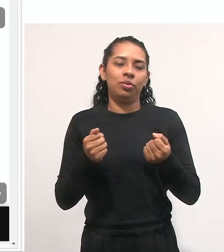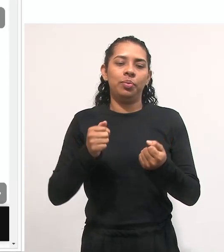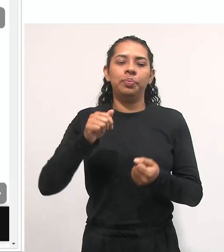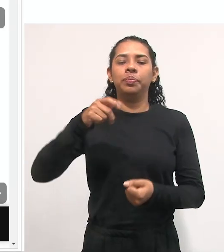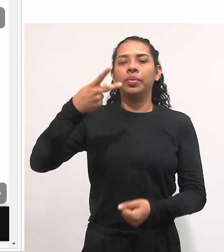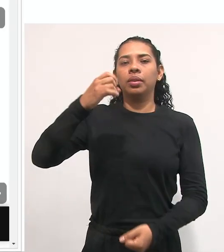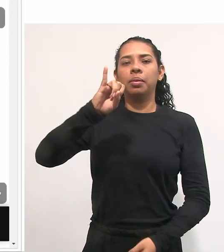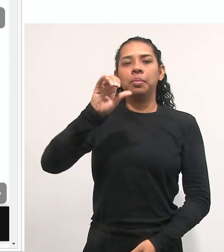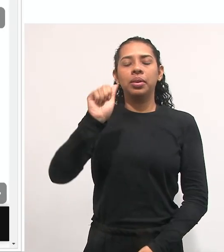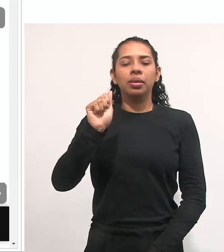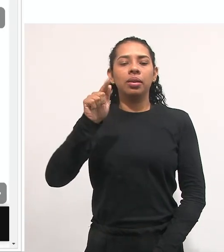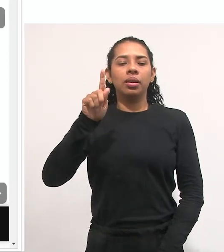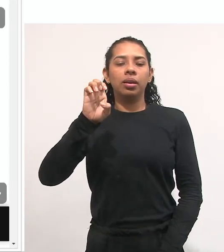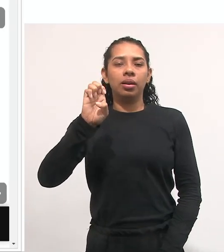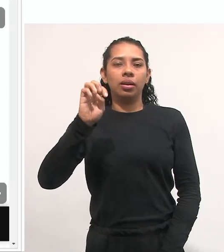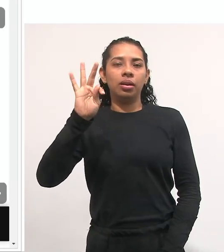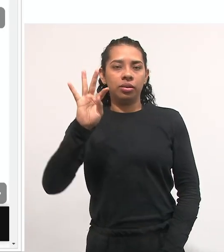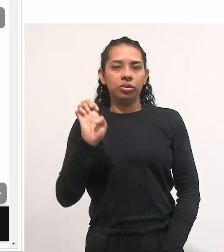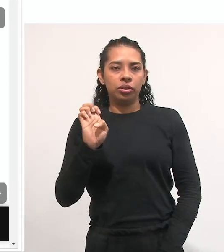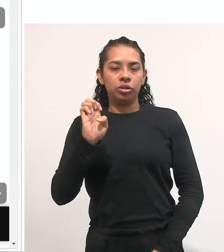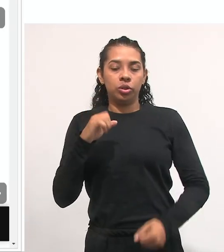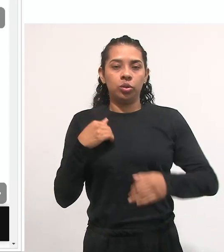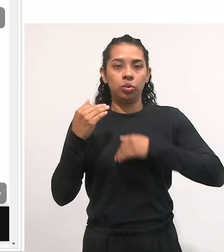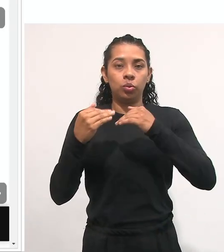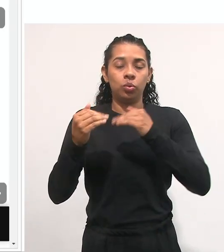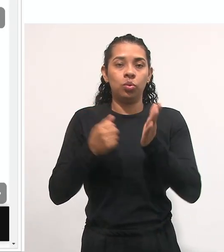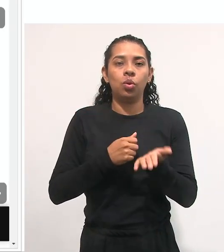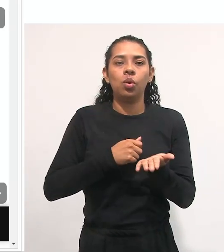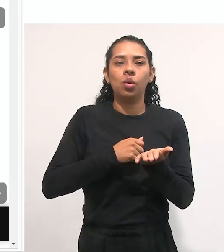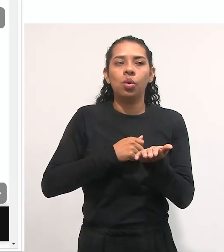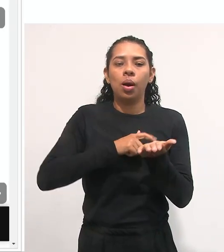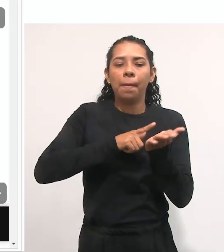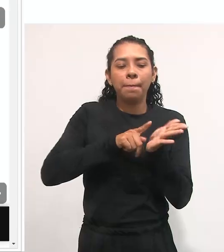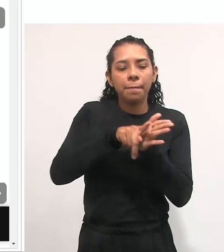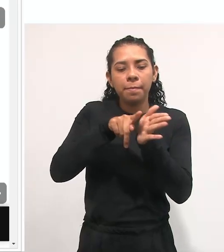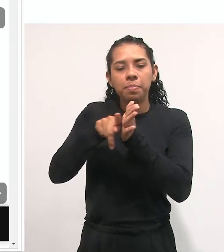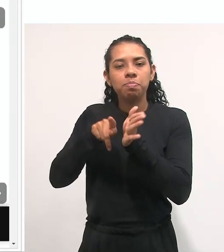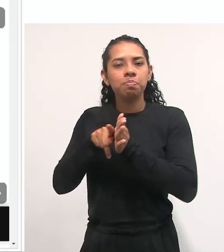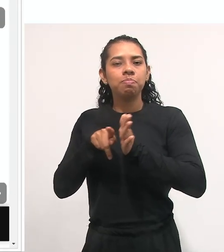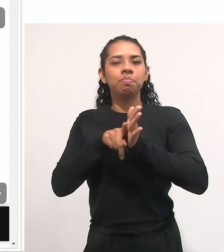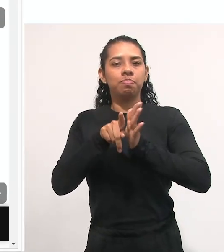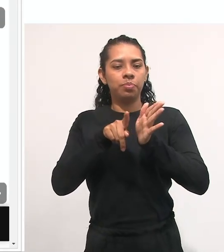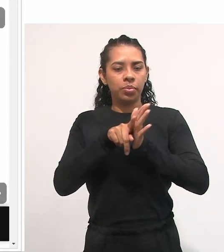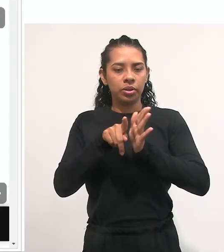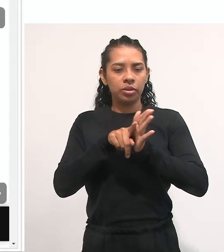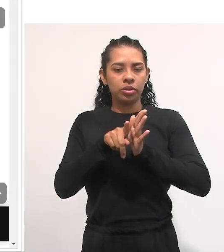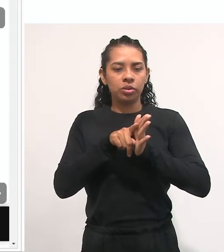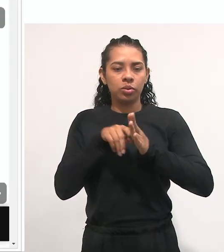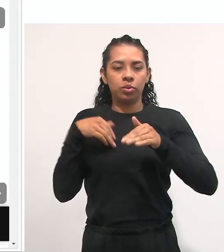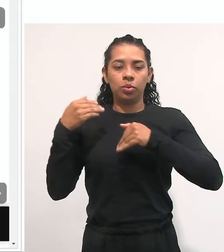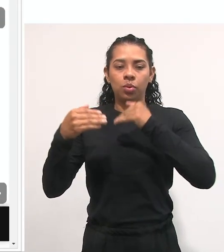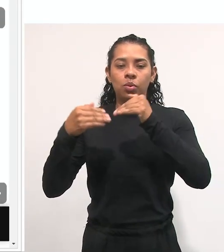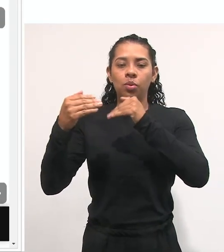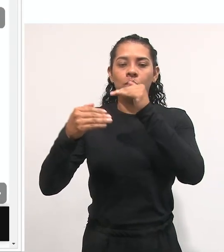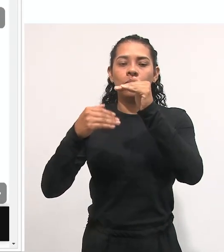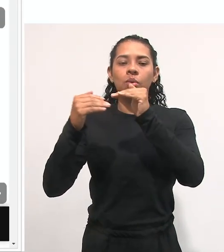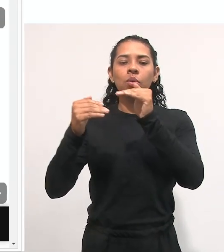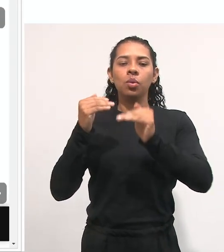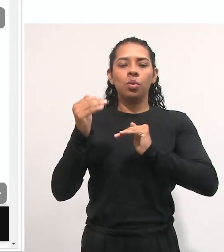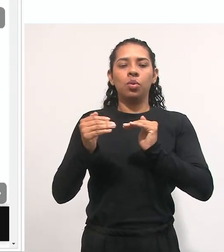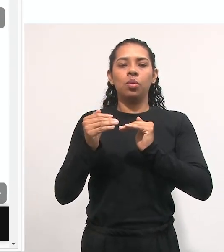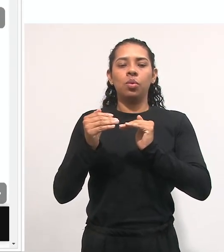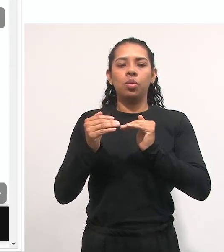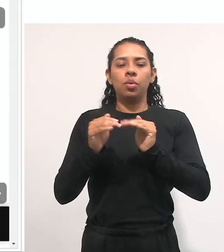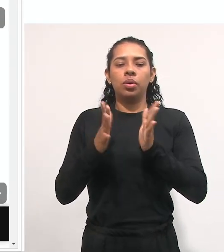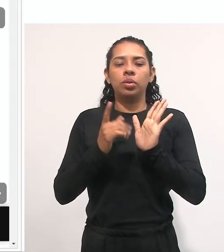uma gracinha. Jean Piaget, que trabalhou com a ideia do construtivismo, embora ele não tenha cunhado esse termo, mas